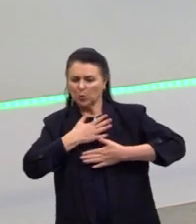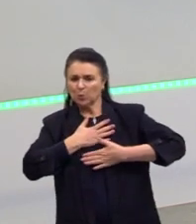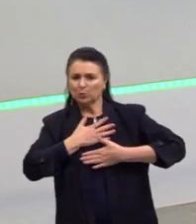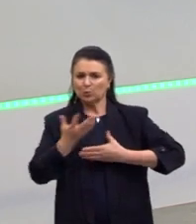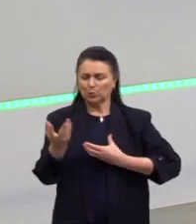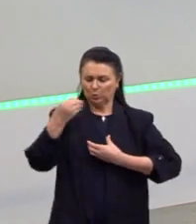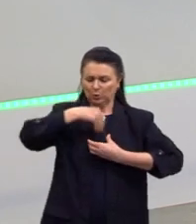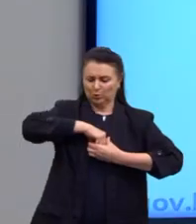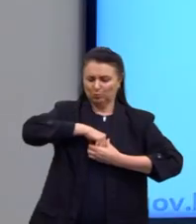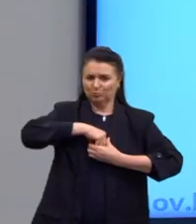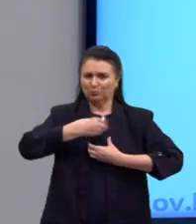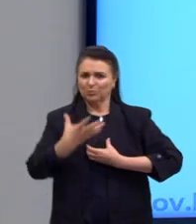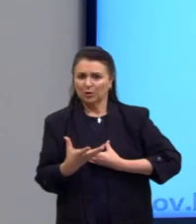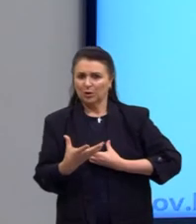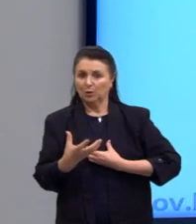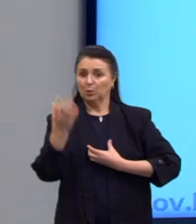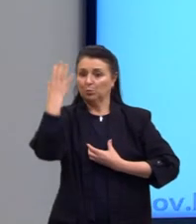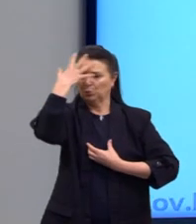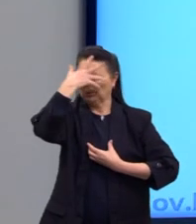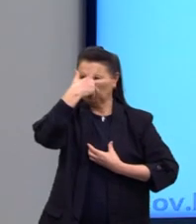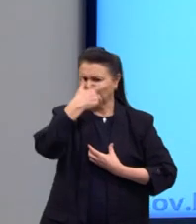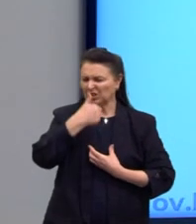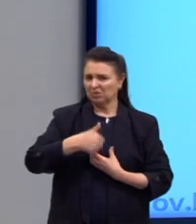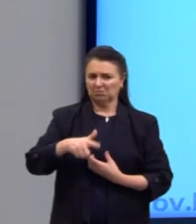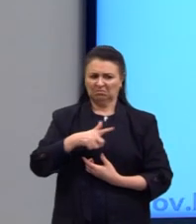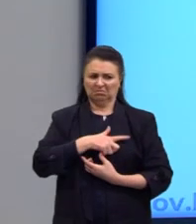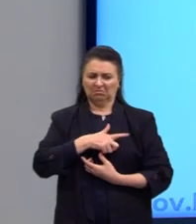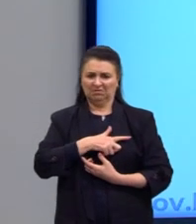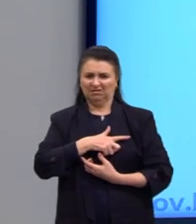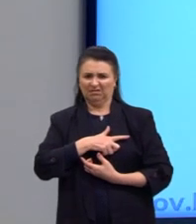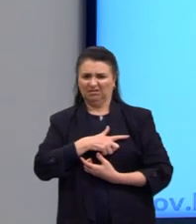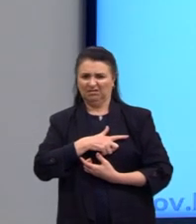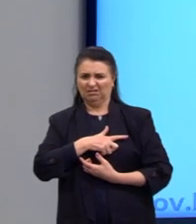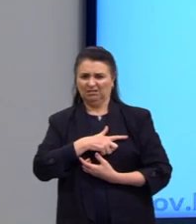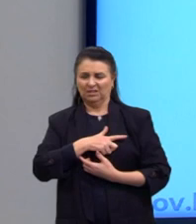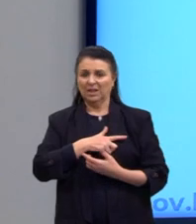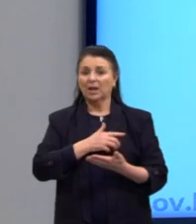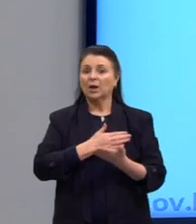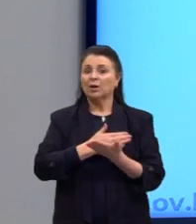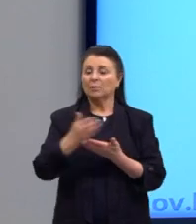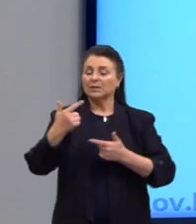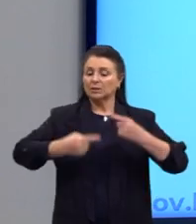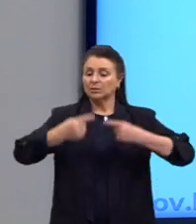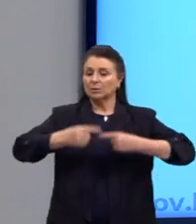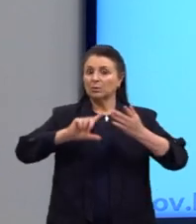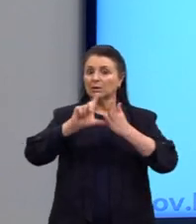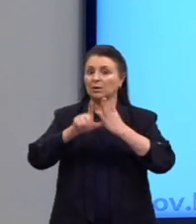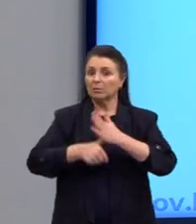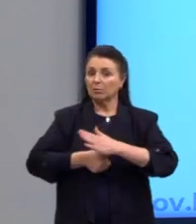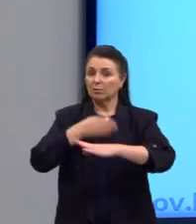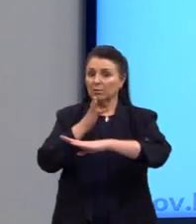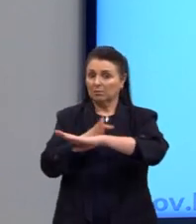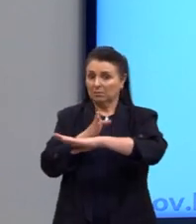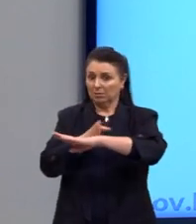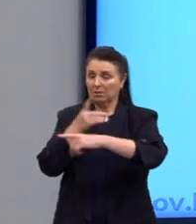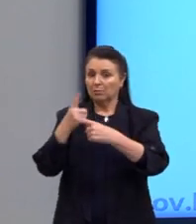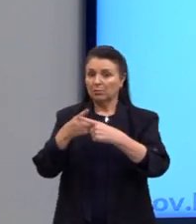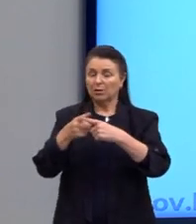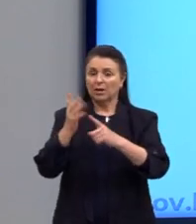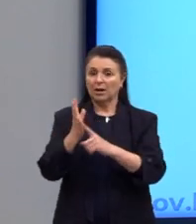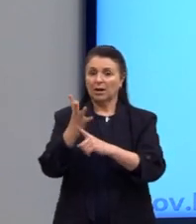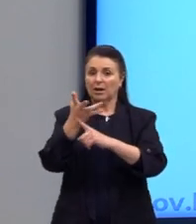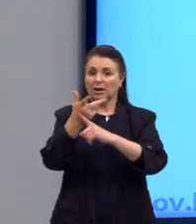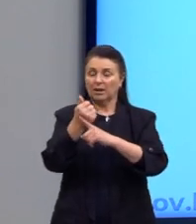o que é belo, o é feio e tal. O belo e o feio, ele começa a ser discutido após a Idade Média, porque até que a arte era